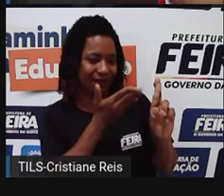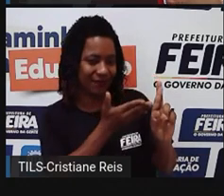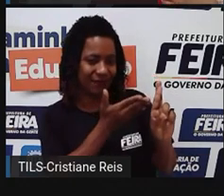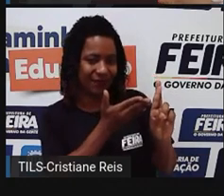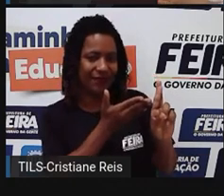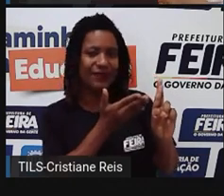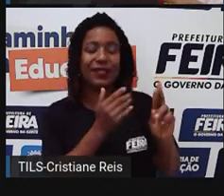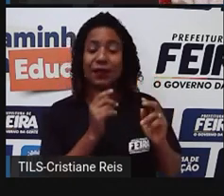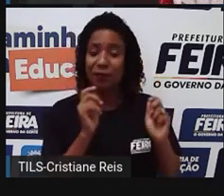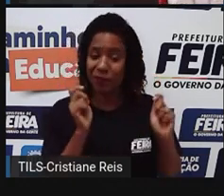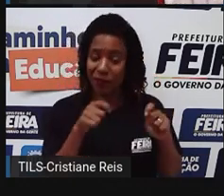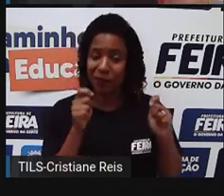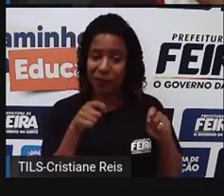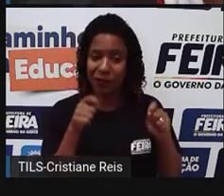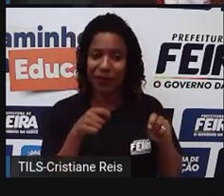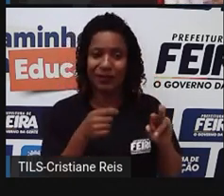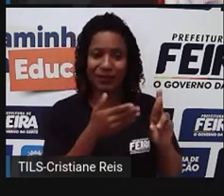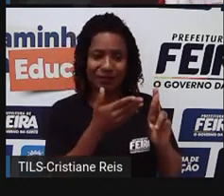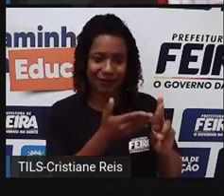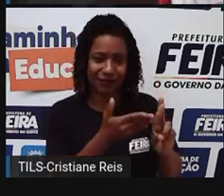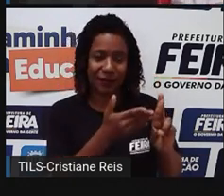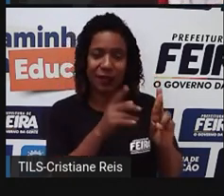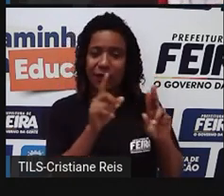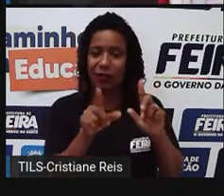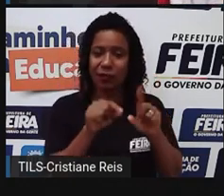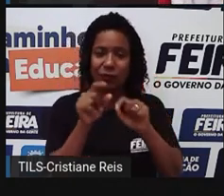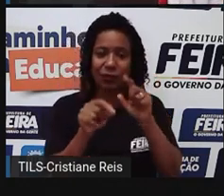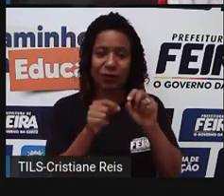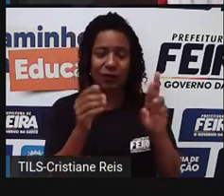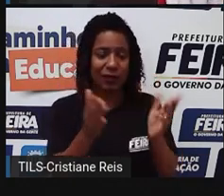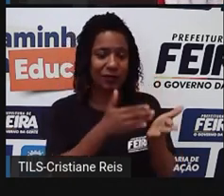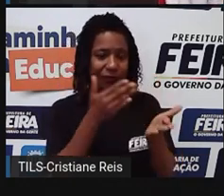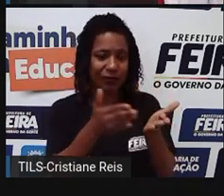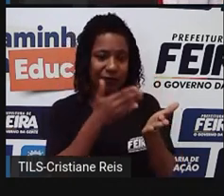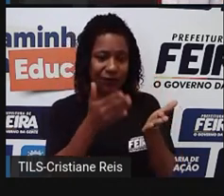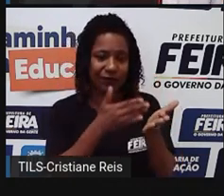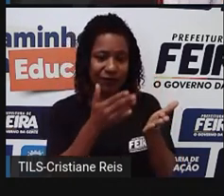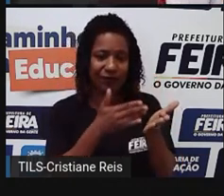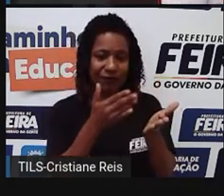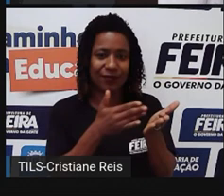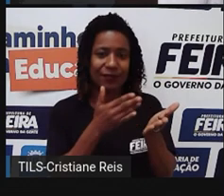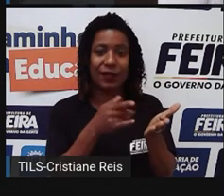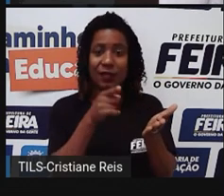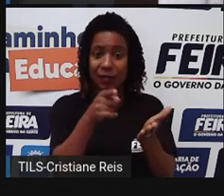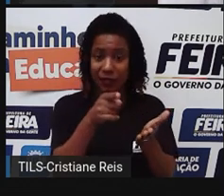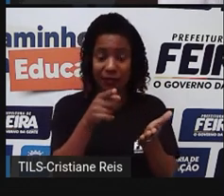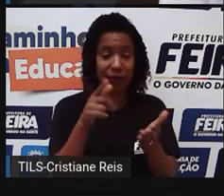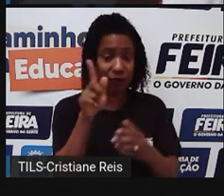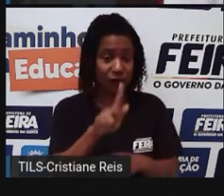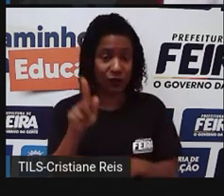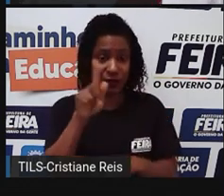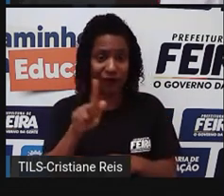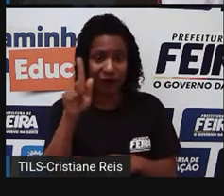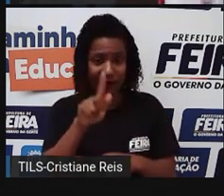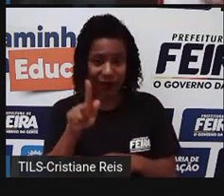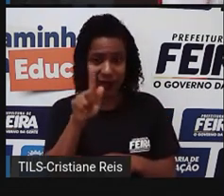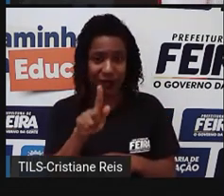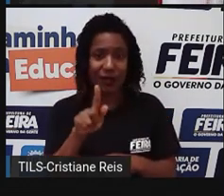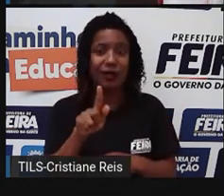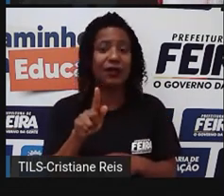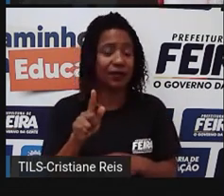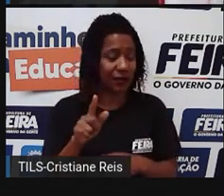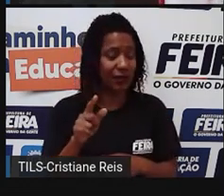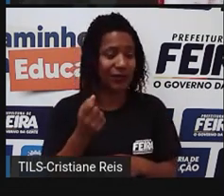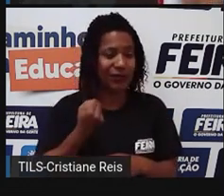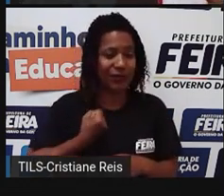assim, referente a isso, a Pro tirou muita coisa, né, desse livro aqui, né, do Araribá Mais, né, Geografia, do volume 8. Então,